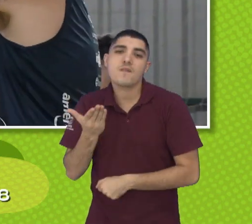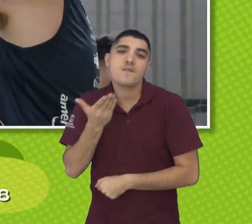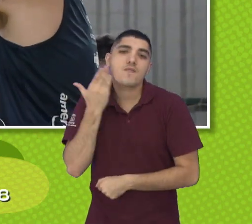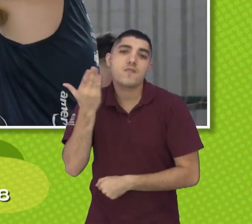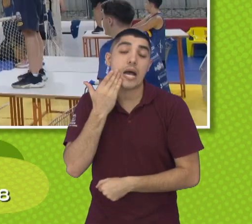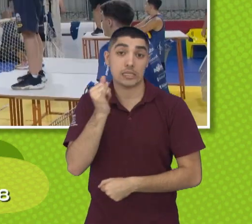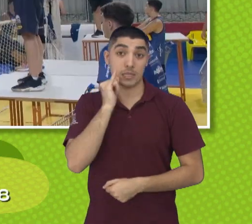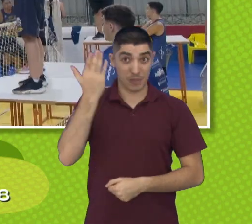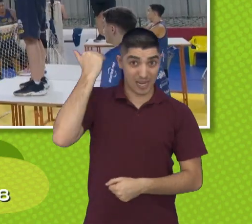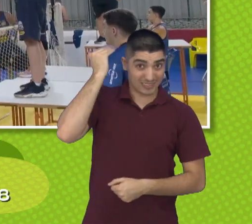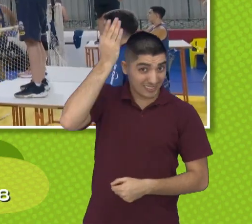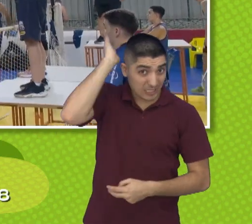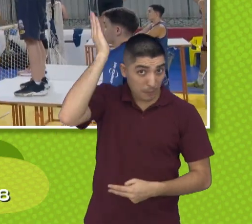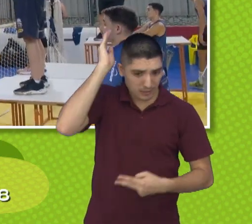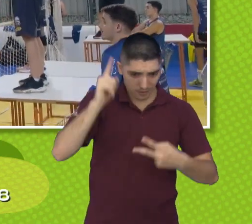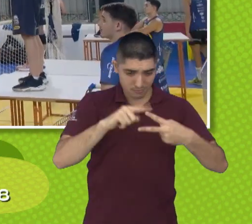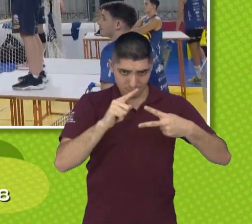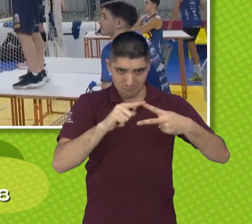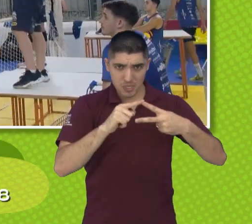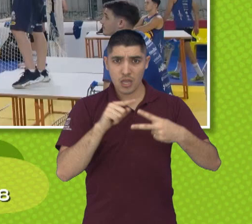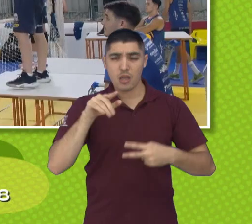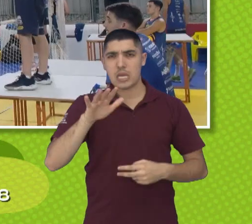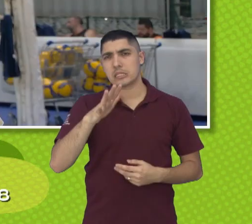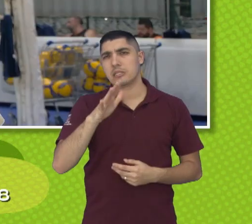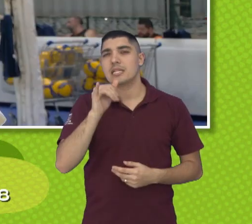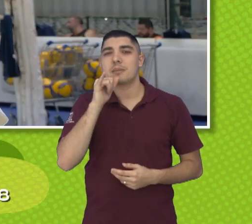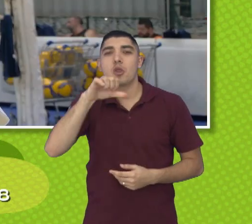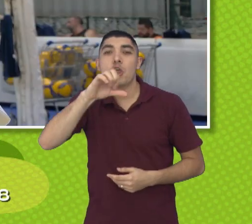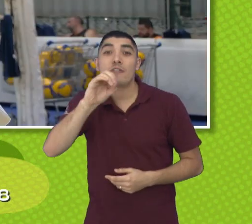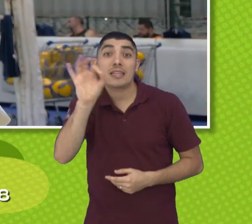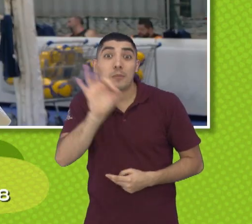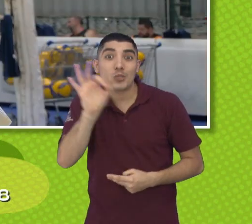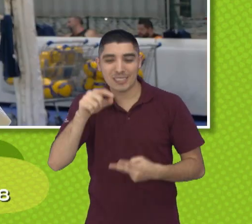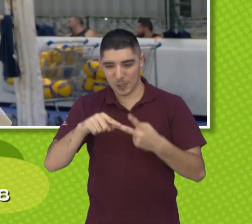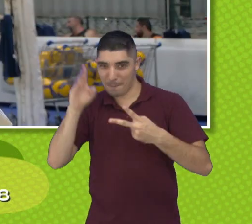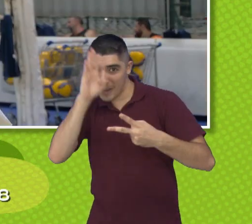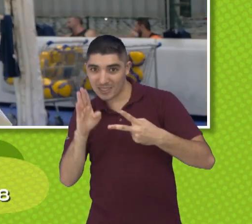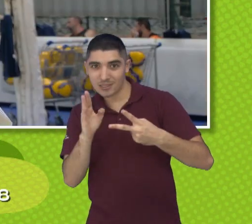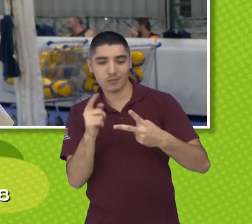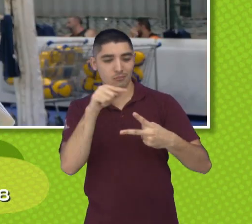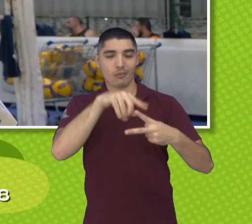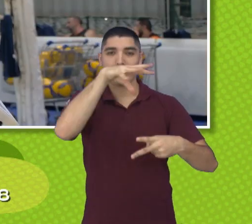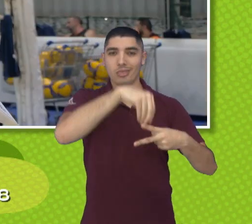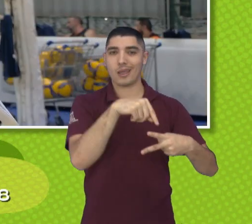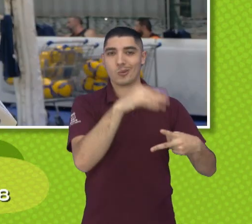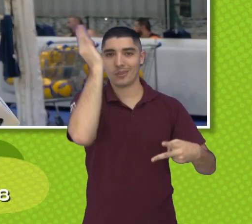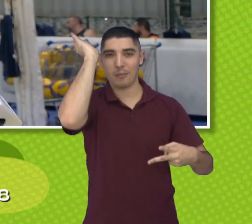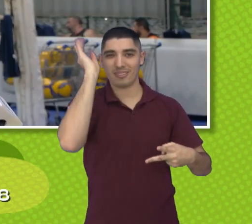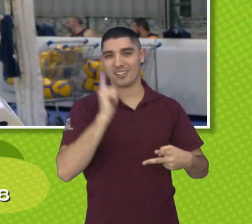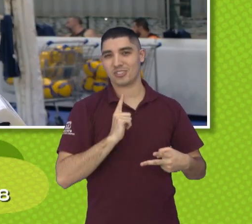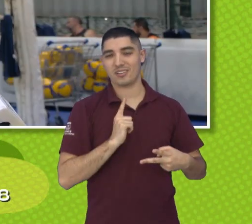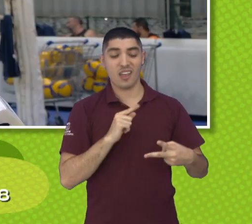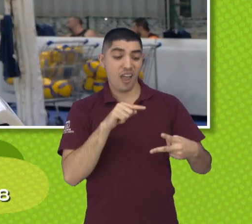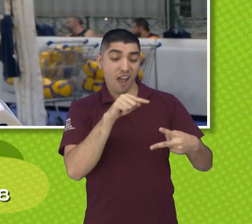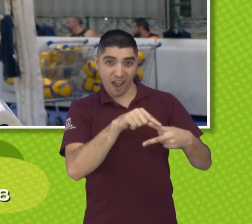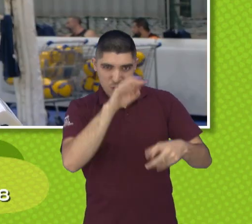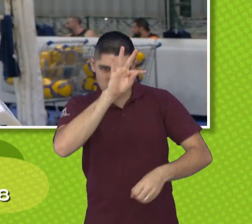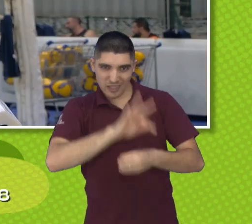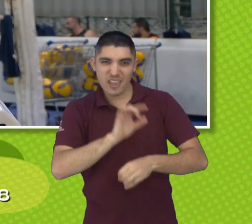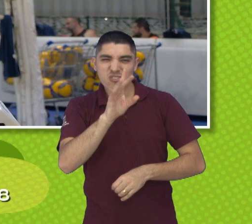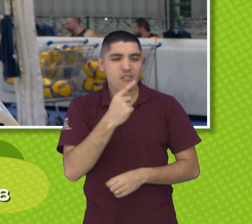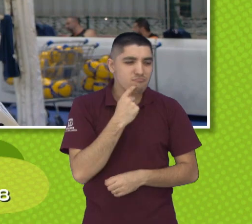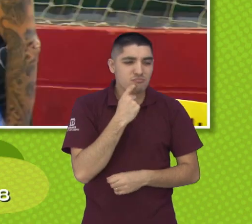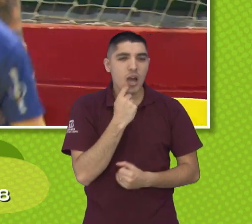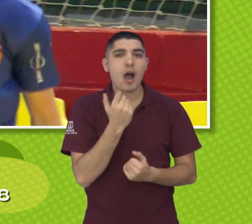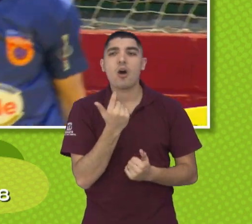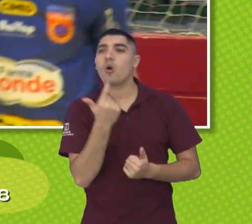Taubaté na época, que 90% da seleção brasileira era o time do Taubaté, então ele tinha que ver algumas peças só que ele convocaria.